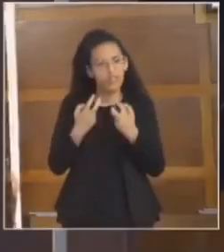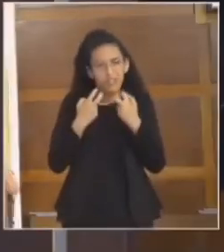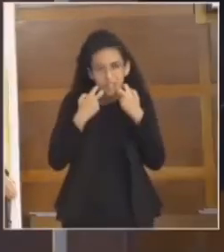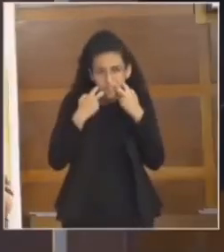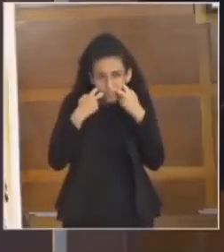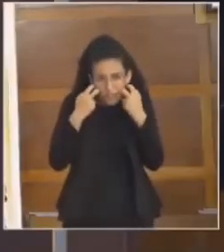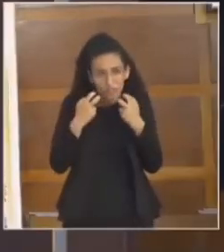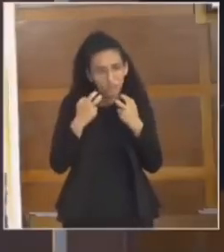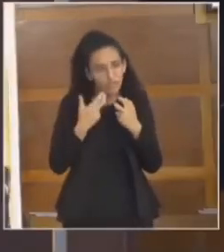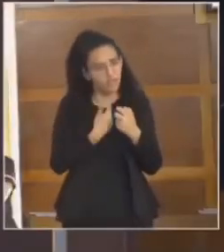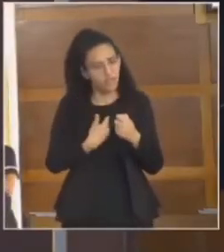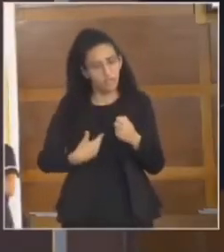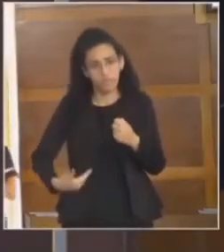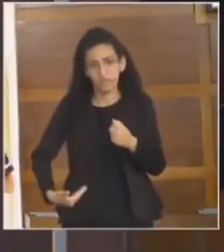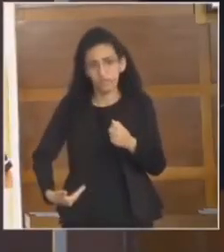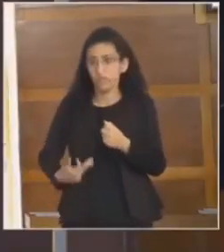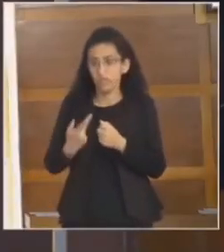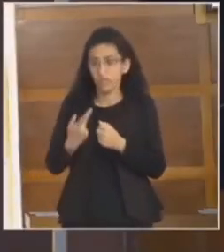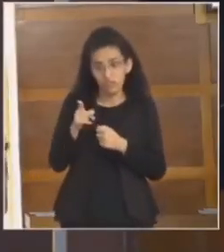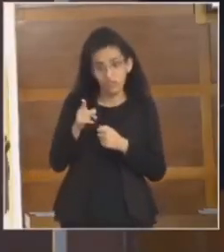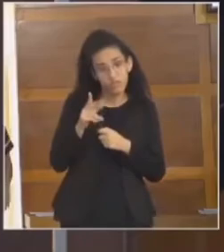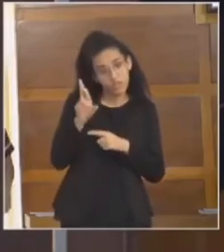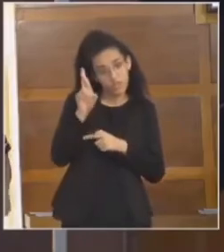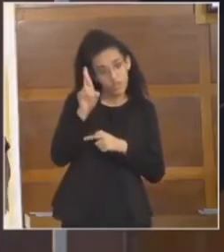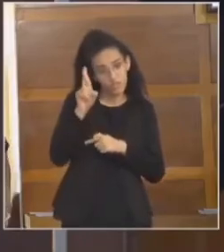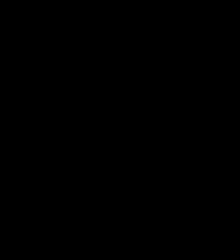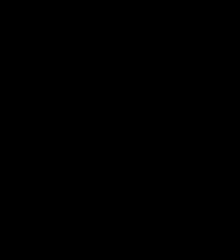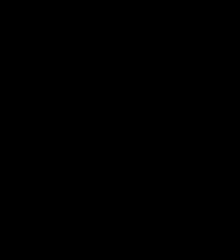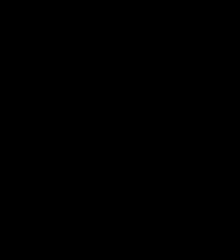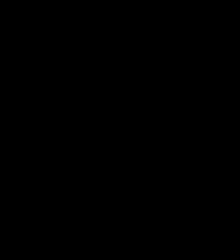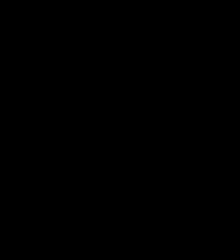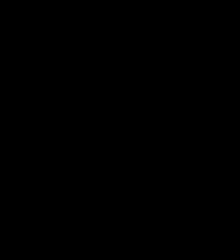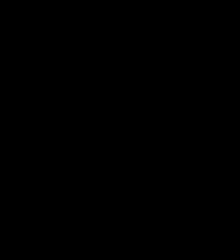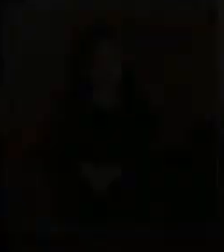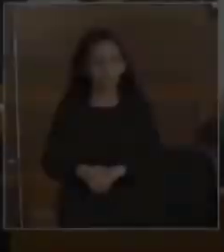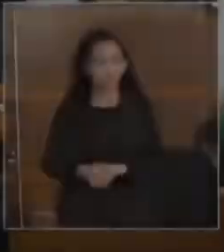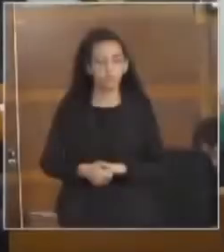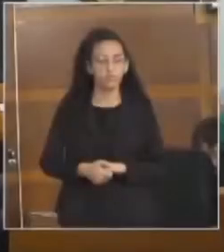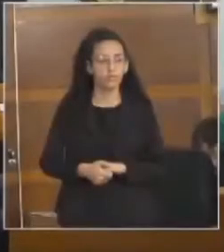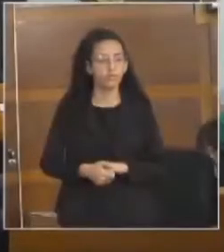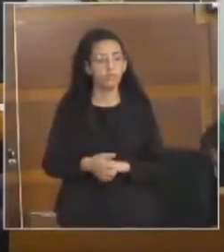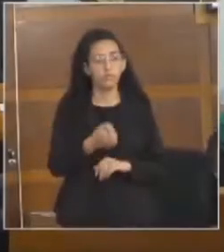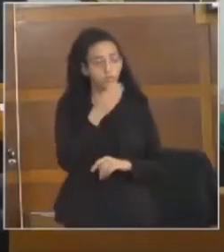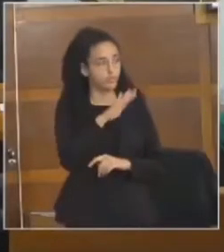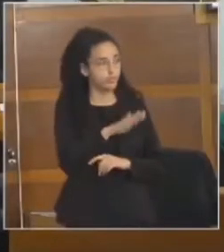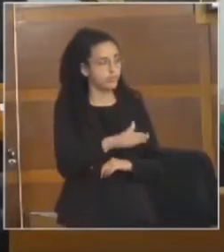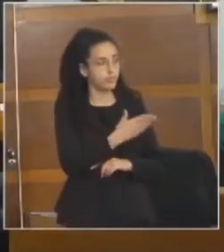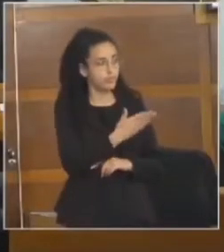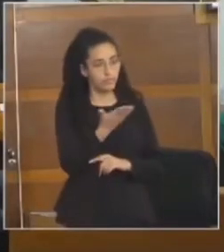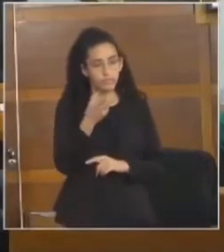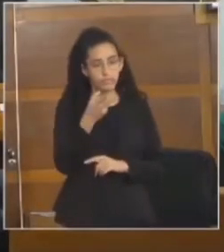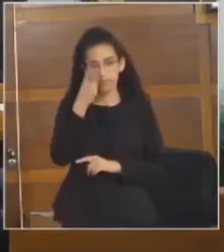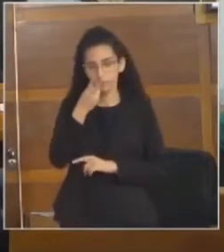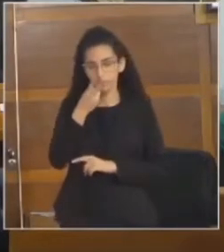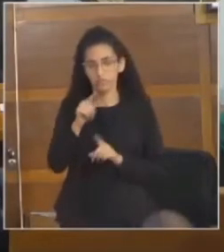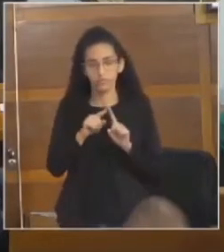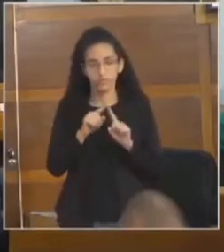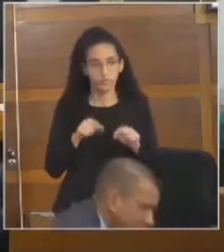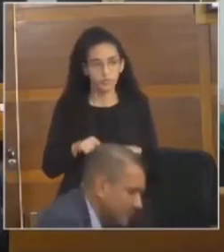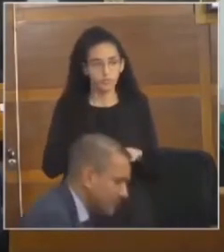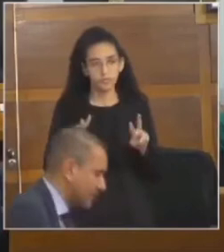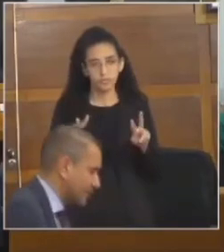Covarde é o governo que Vossa Excelência representa aqui dentro. Boa tarde a todos, vereadores, servidores,